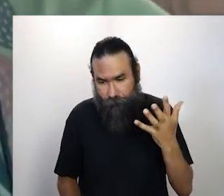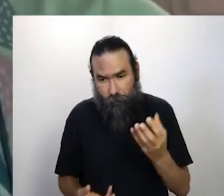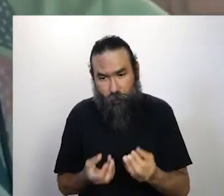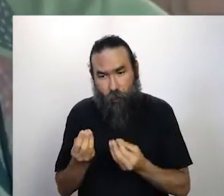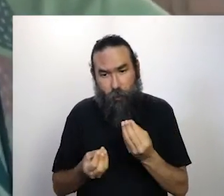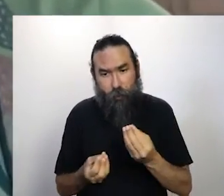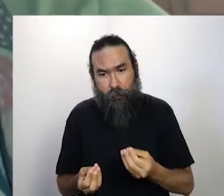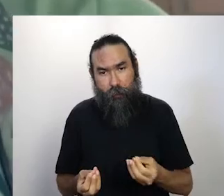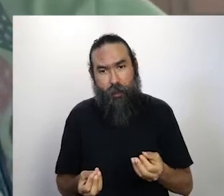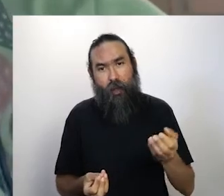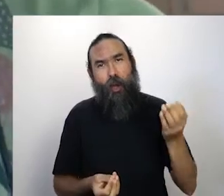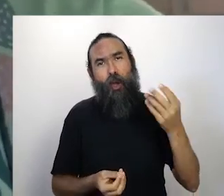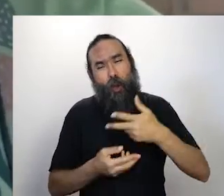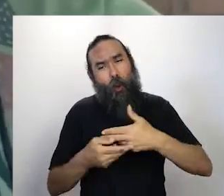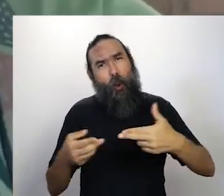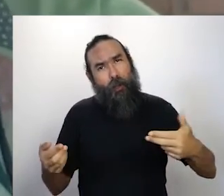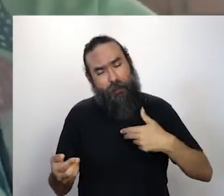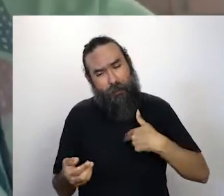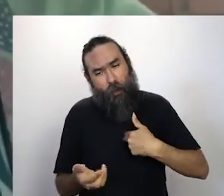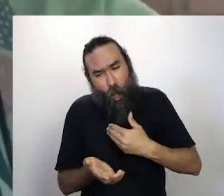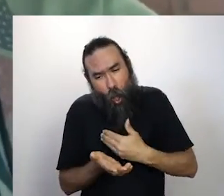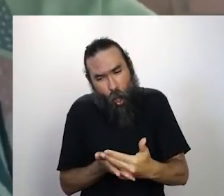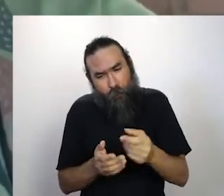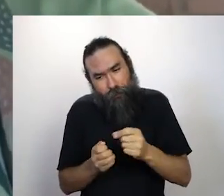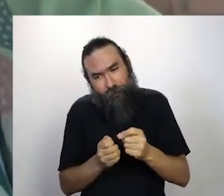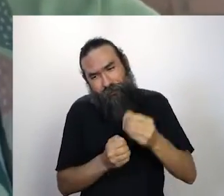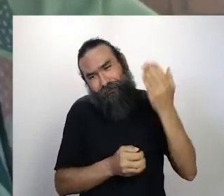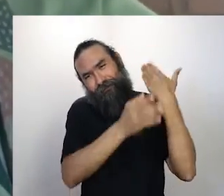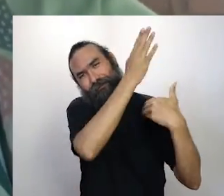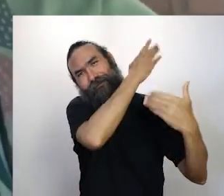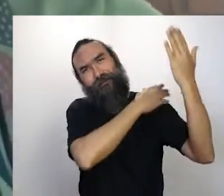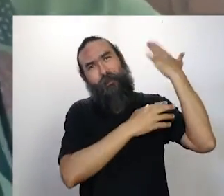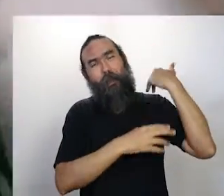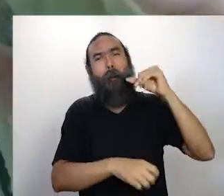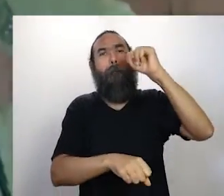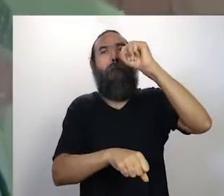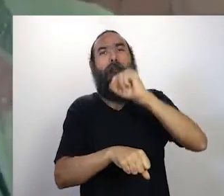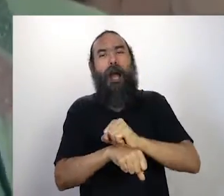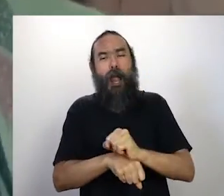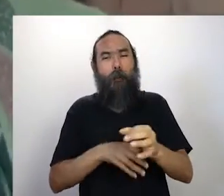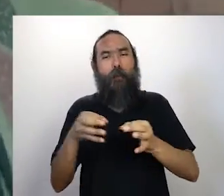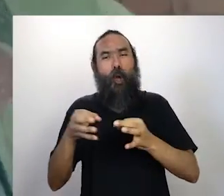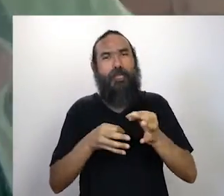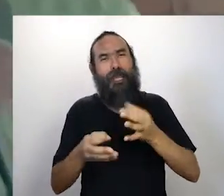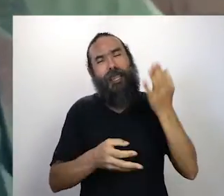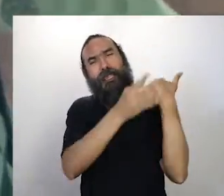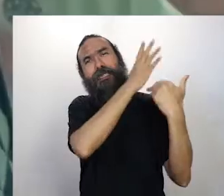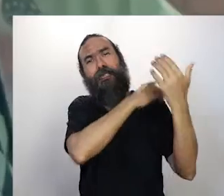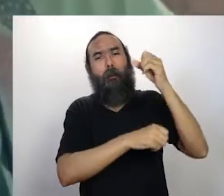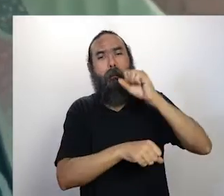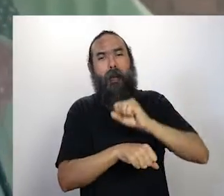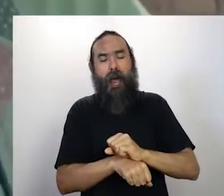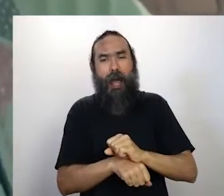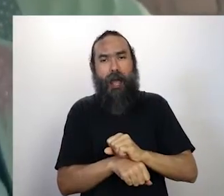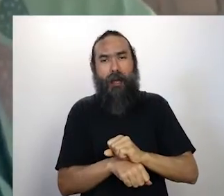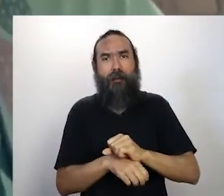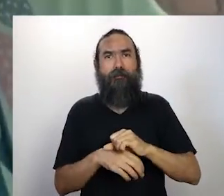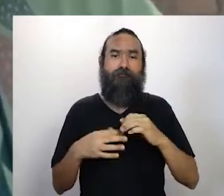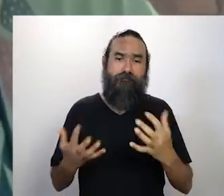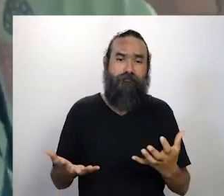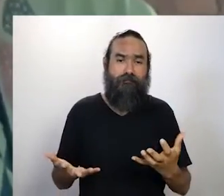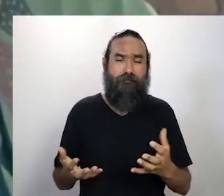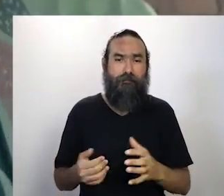coisas antigas, antigas coisas que estavam paradas, para mim, né? Assim, de projetos até projetos antigos, e fui